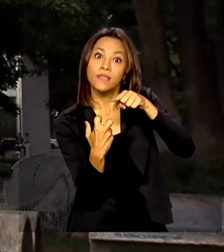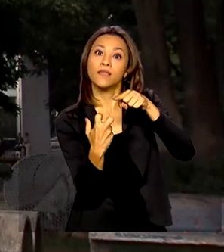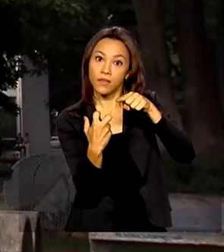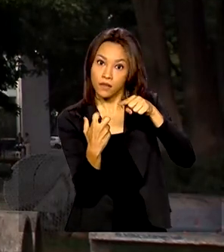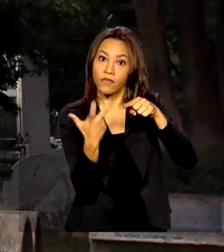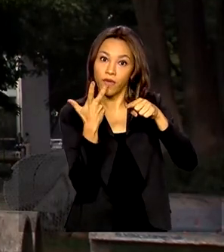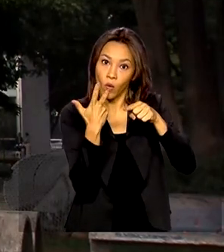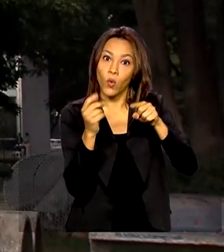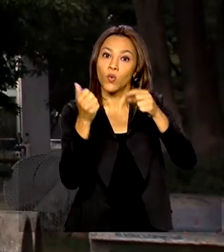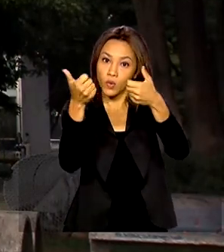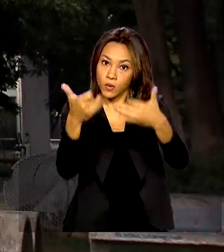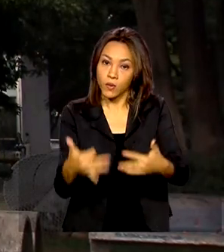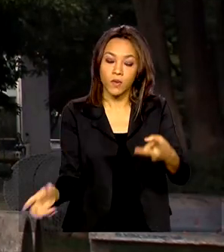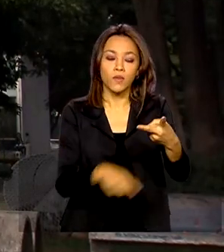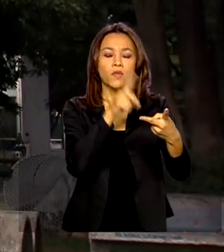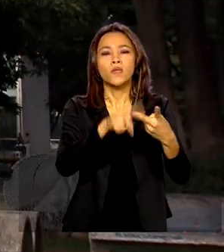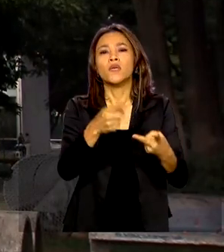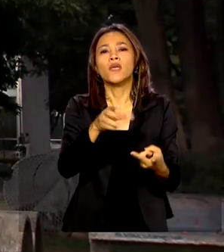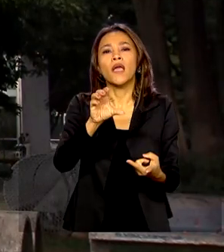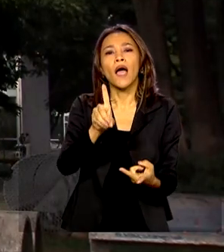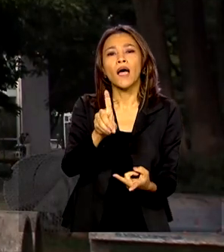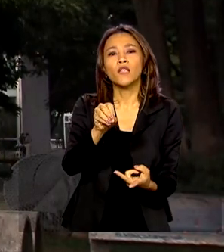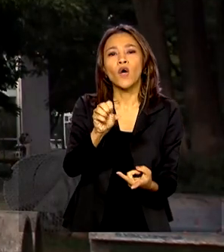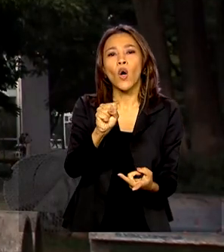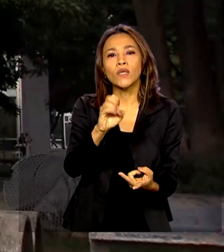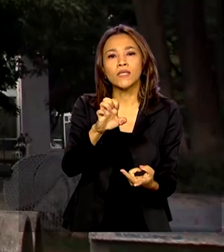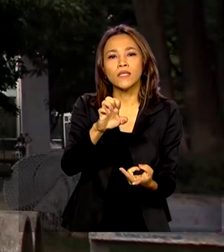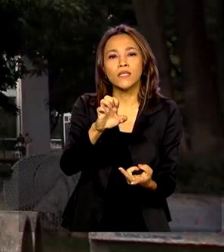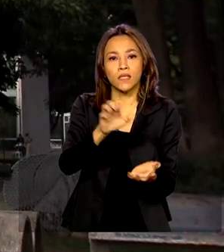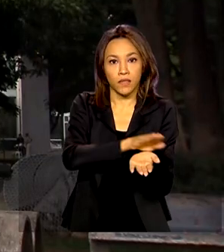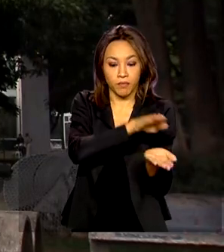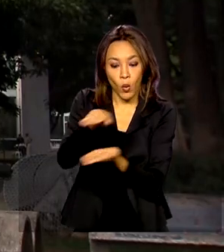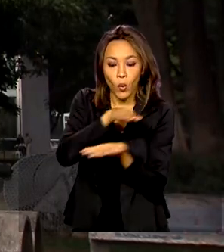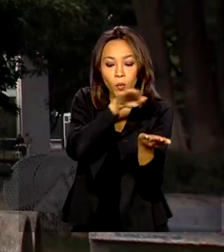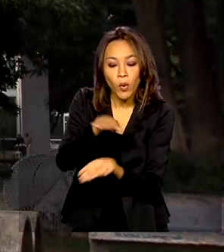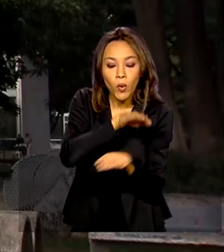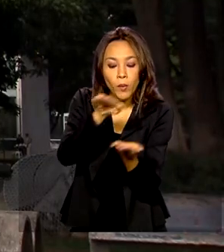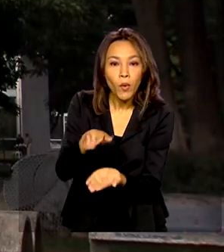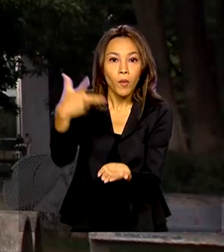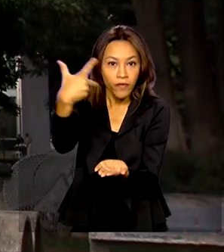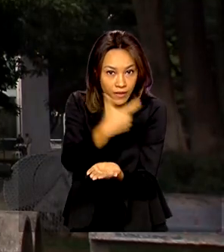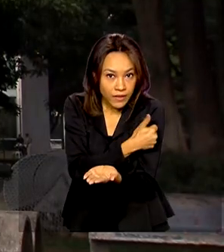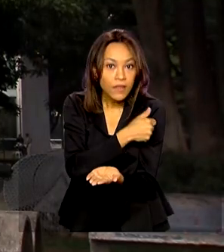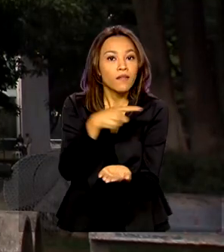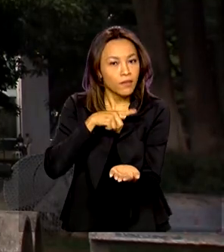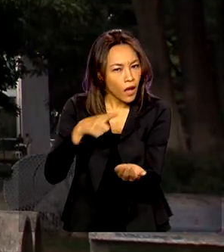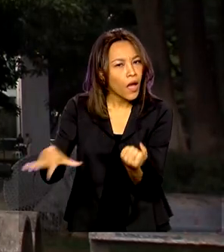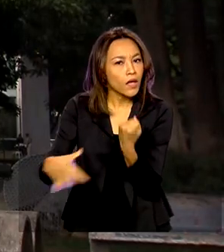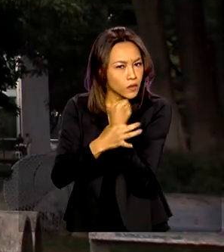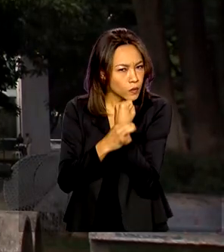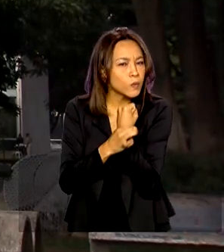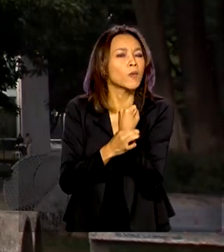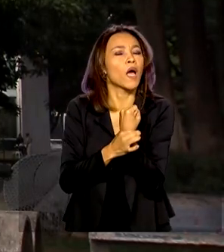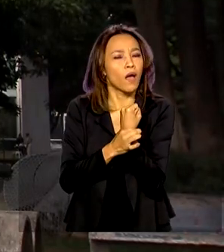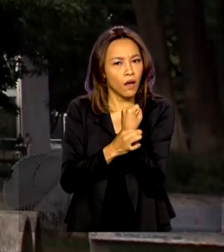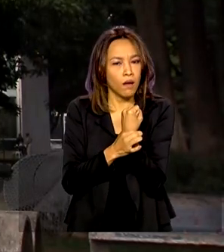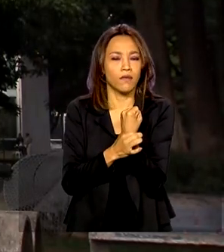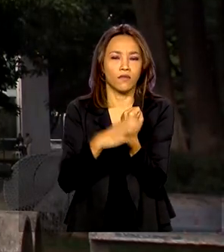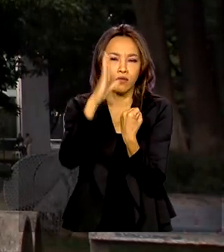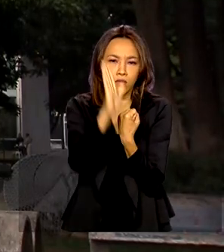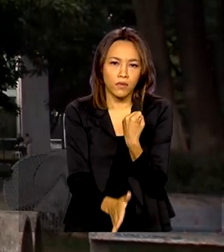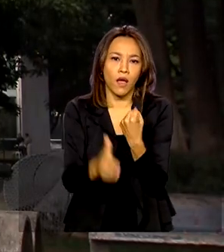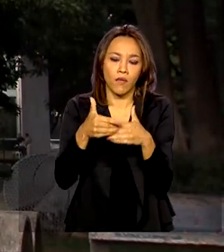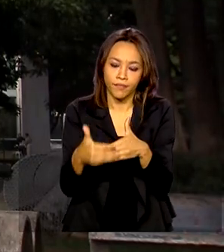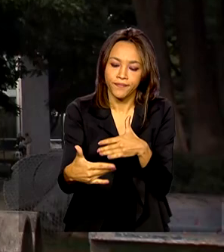número de doses asseguradas para a vacina, estão asseguradas para a imunização em